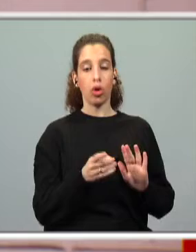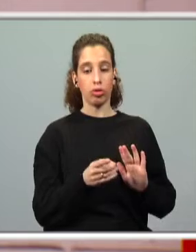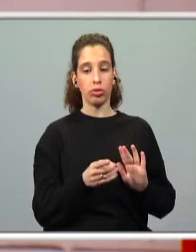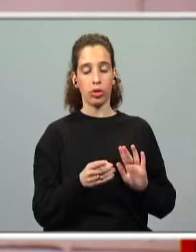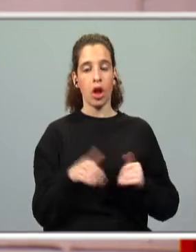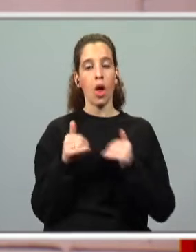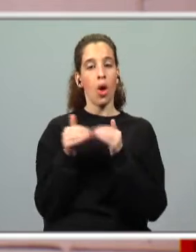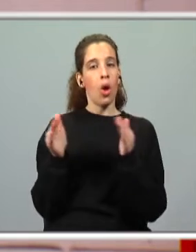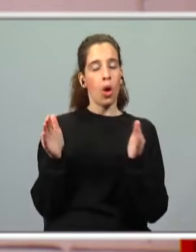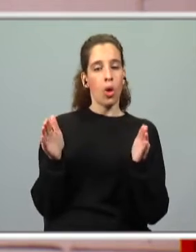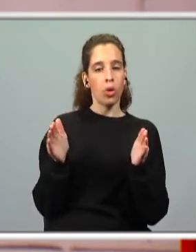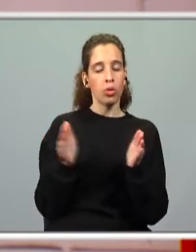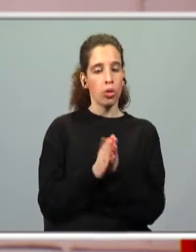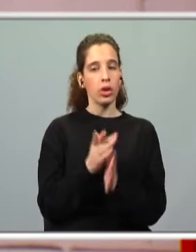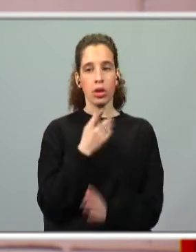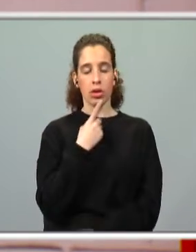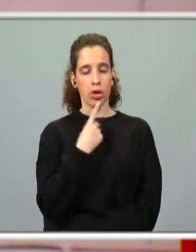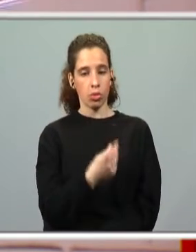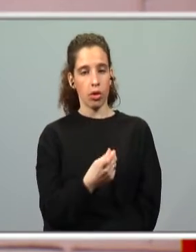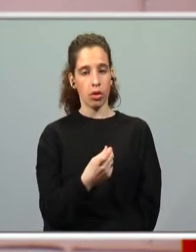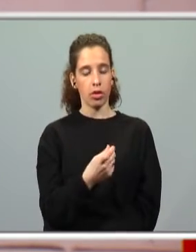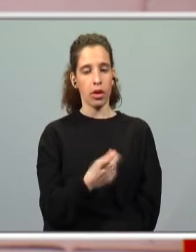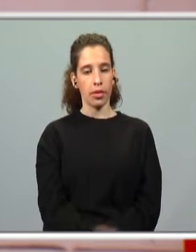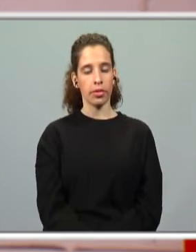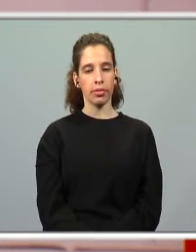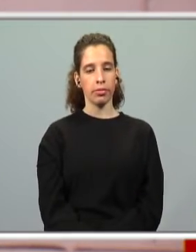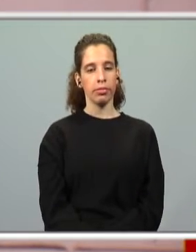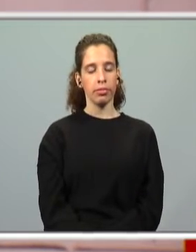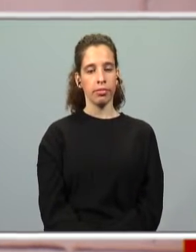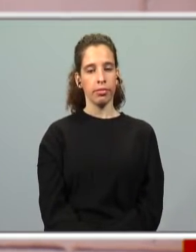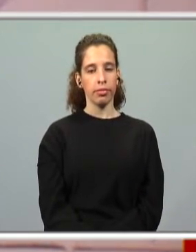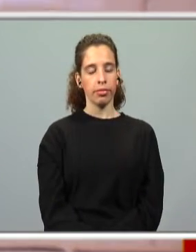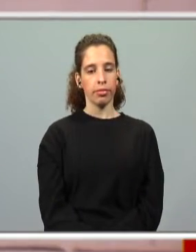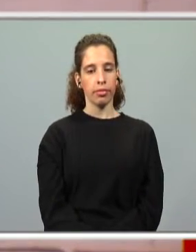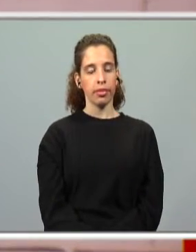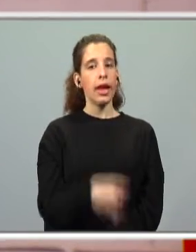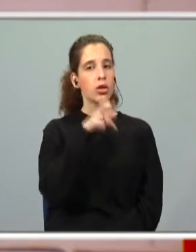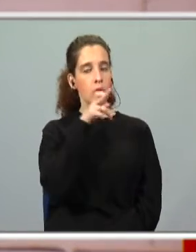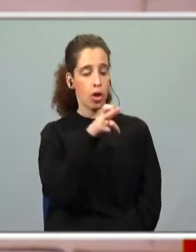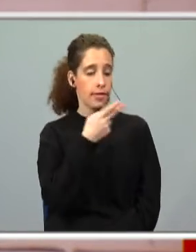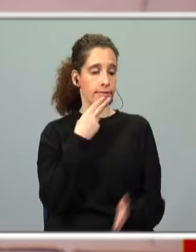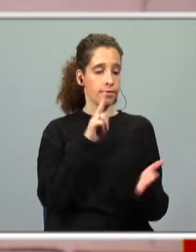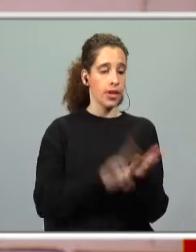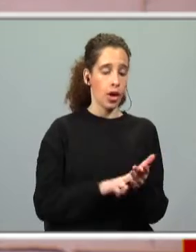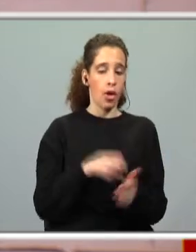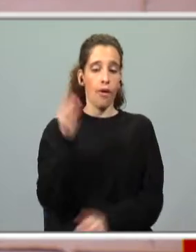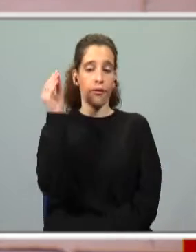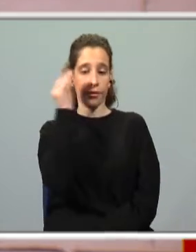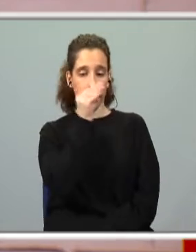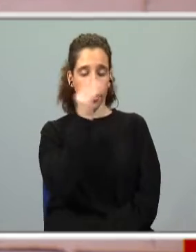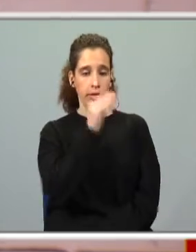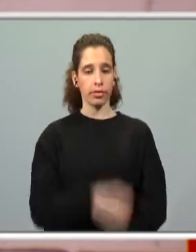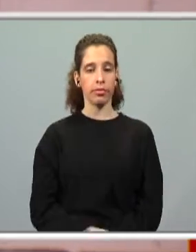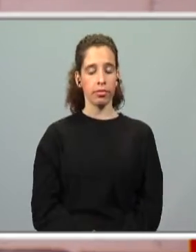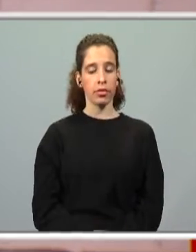Todas as questões vão ser o quê? De resposta verdadeiro ou falso.